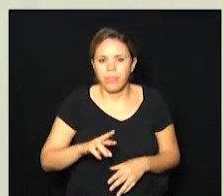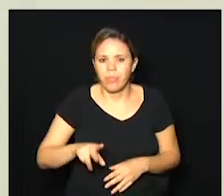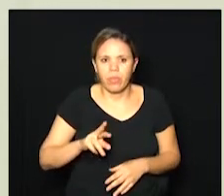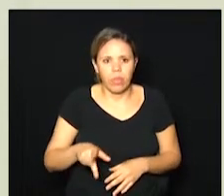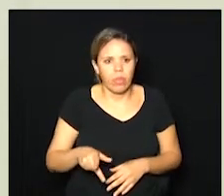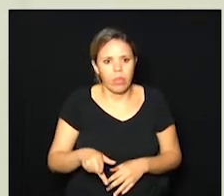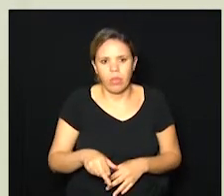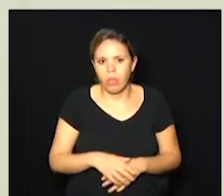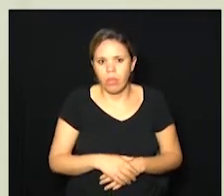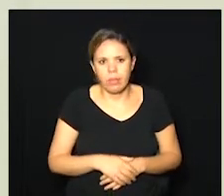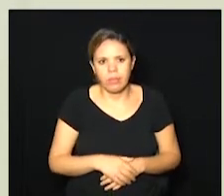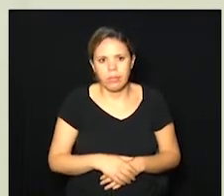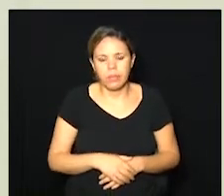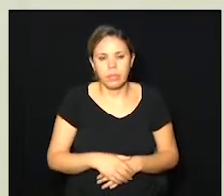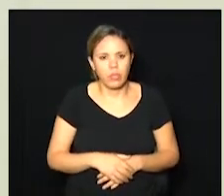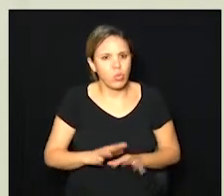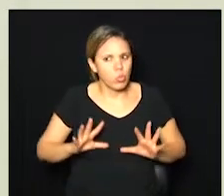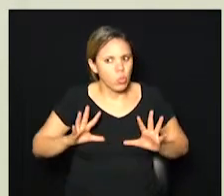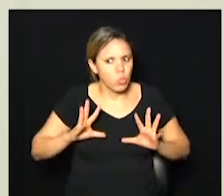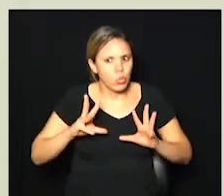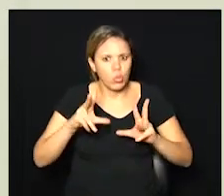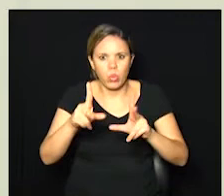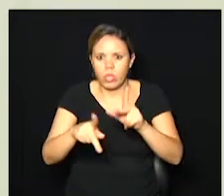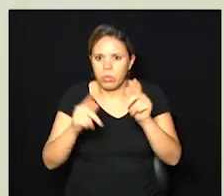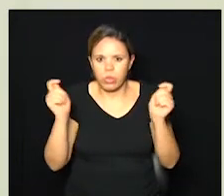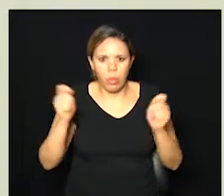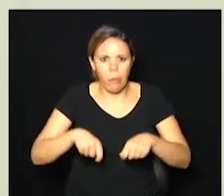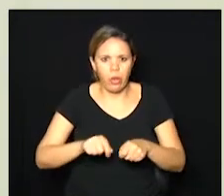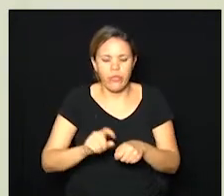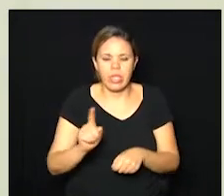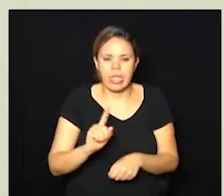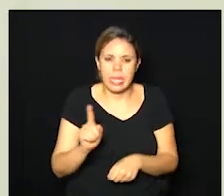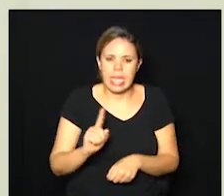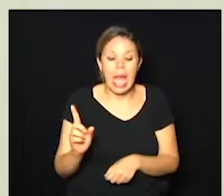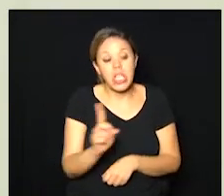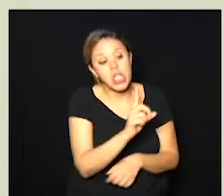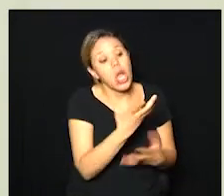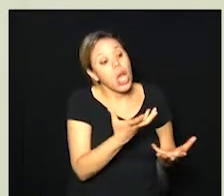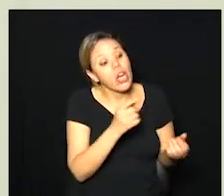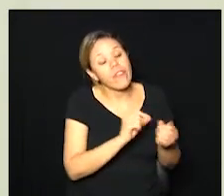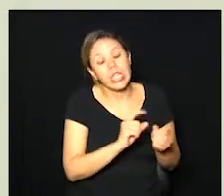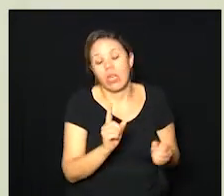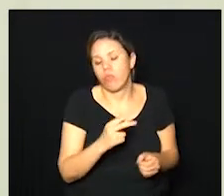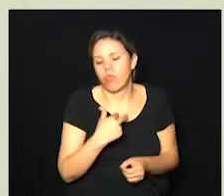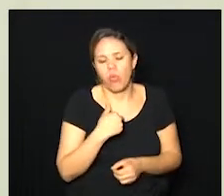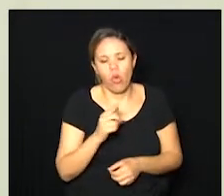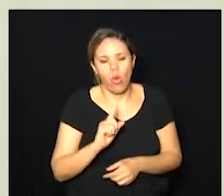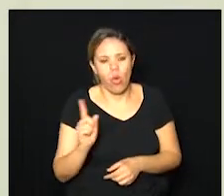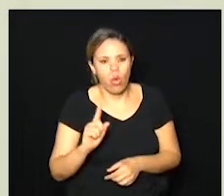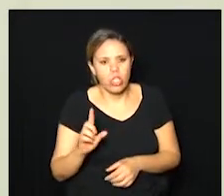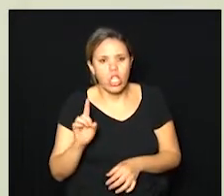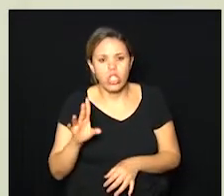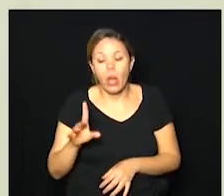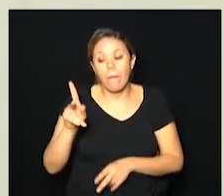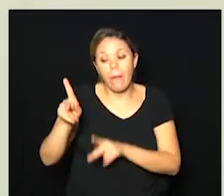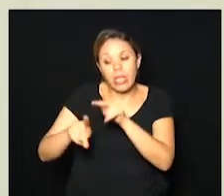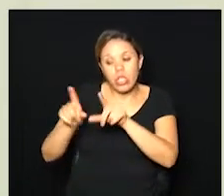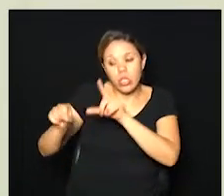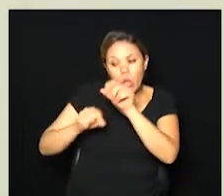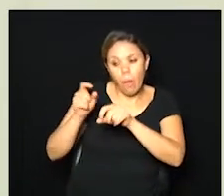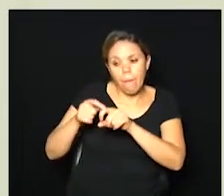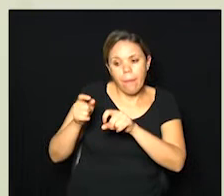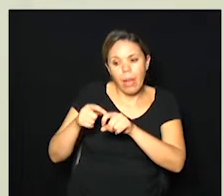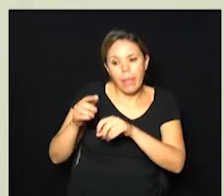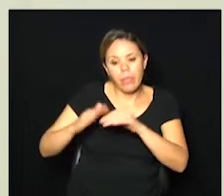de livre vontade da pessoa ela chega lá e fala eu quero fazer a indicação é feita pelo médico